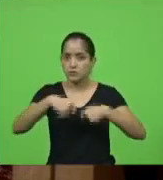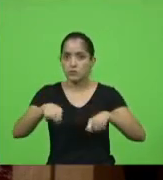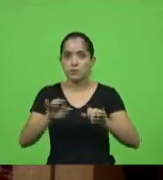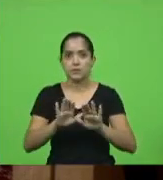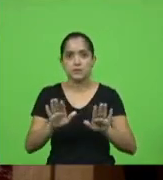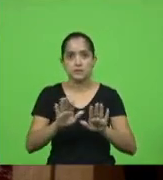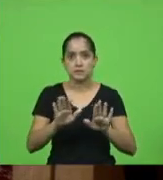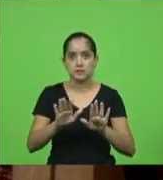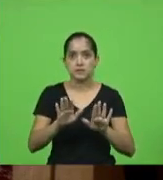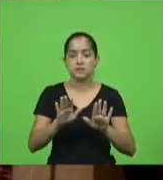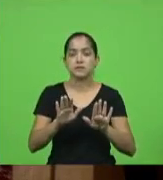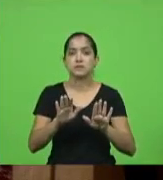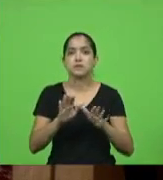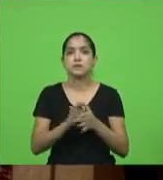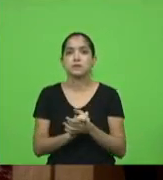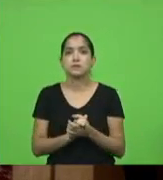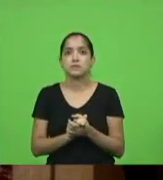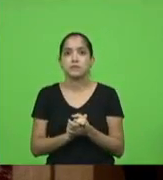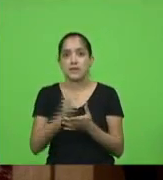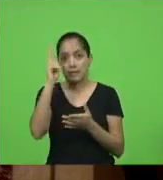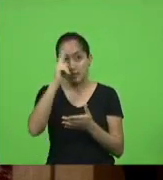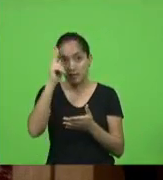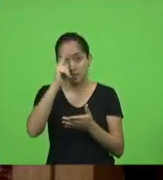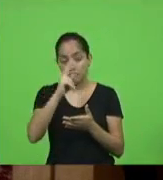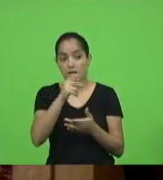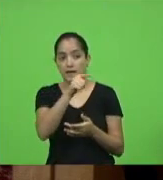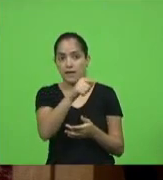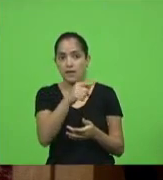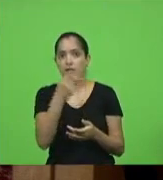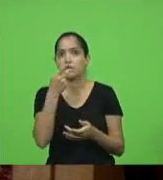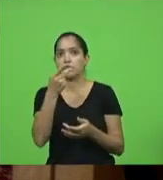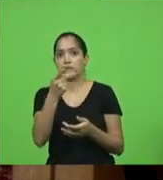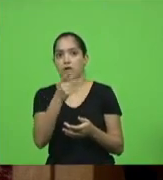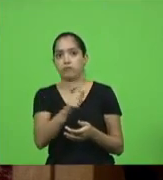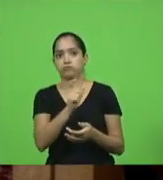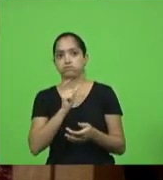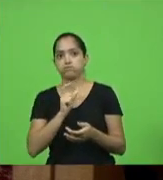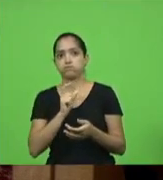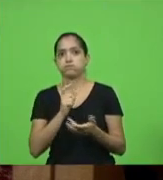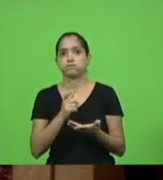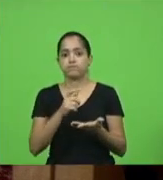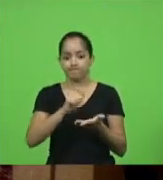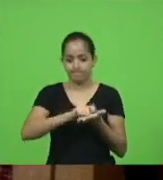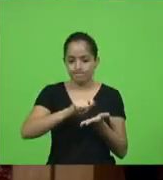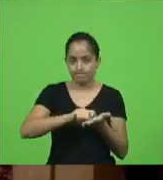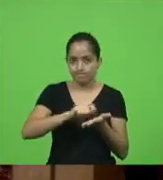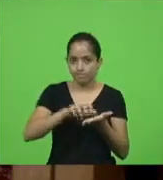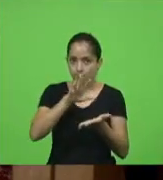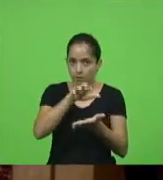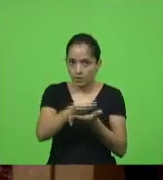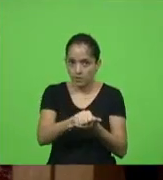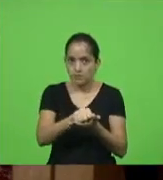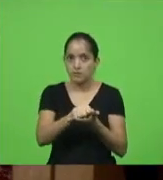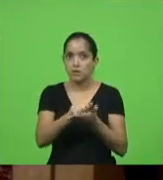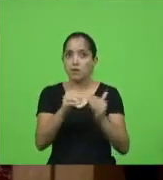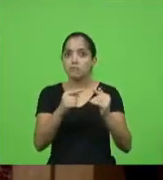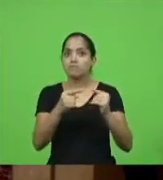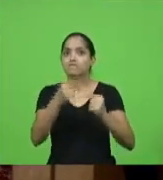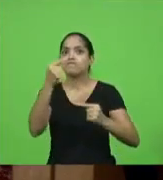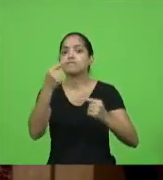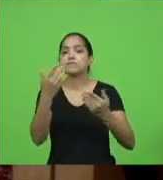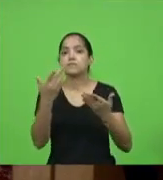posso lhe depois fazer a lembrança mas eu quero que isso fique registrado em ata porque ainda que diverjamos não possamos aqui